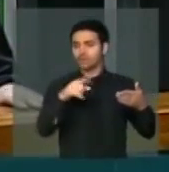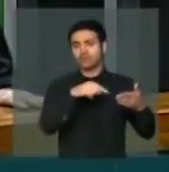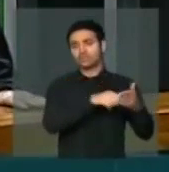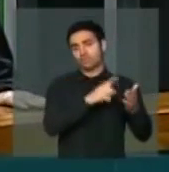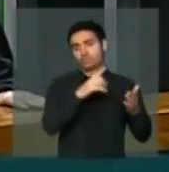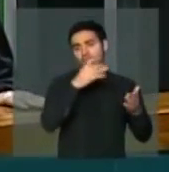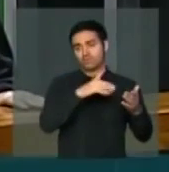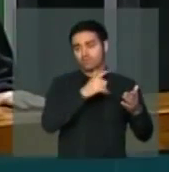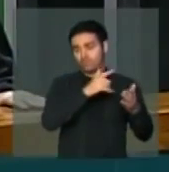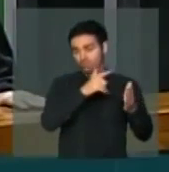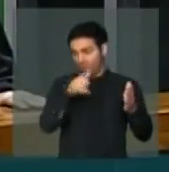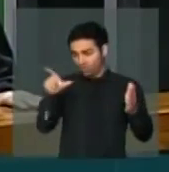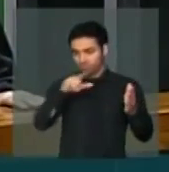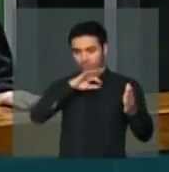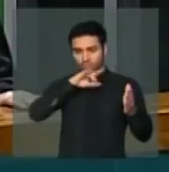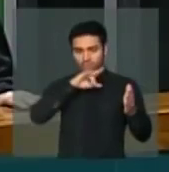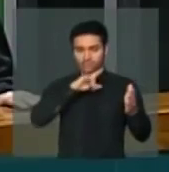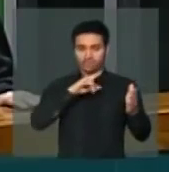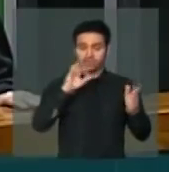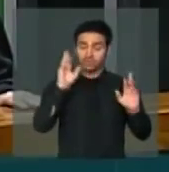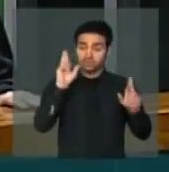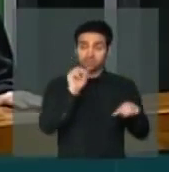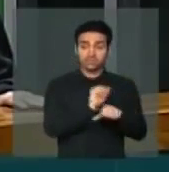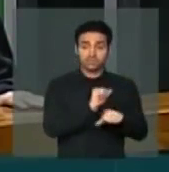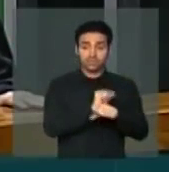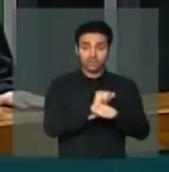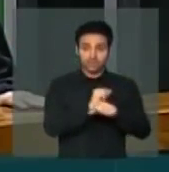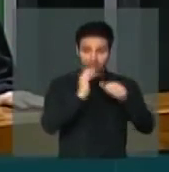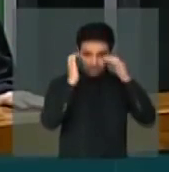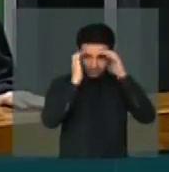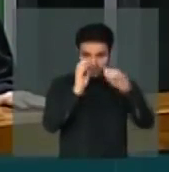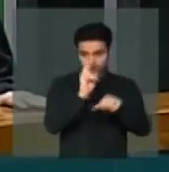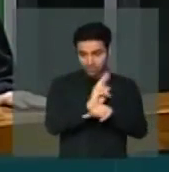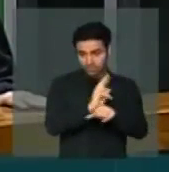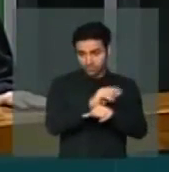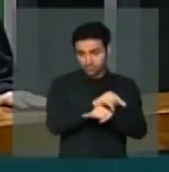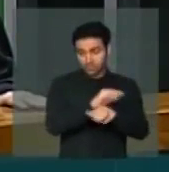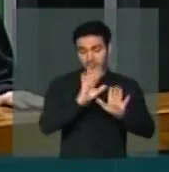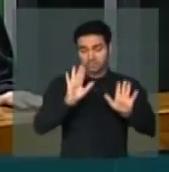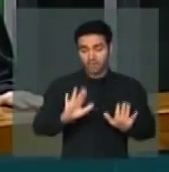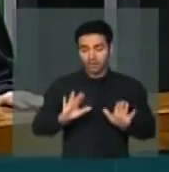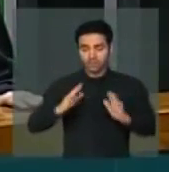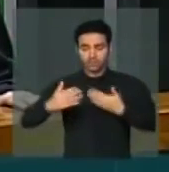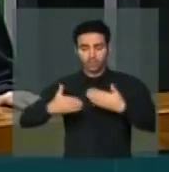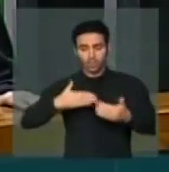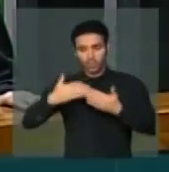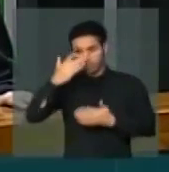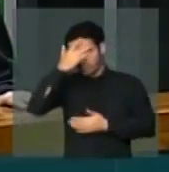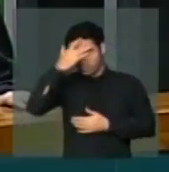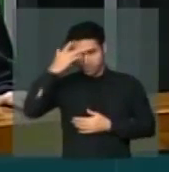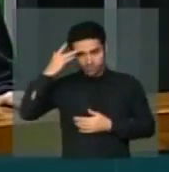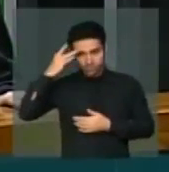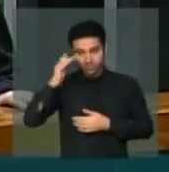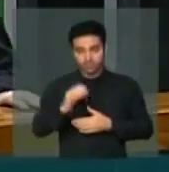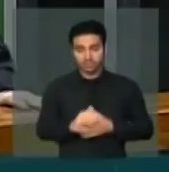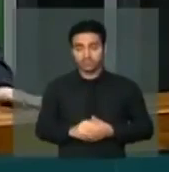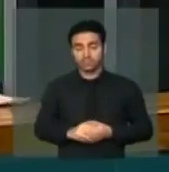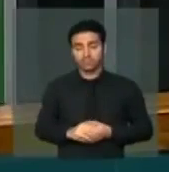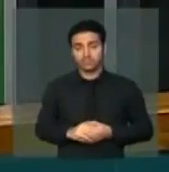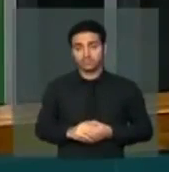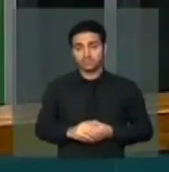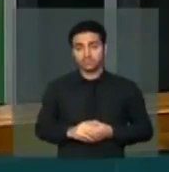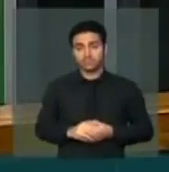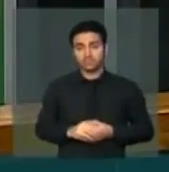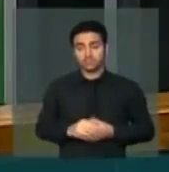que espero seja preservado. Mas qualquer pessoa vê,